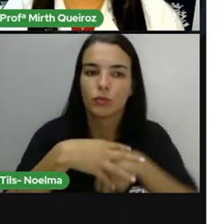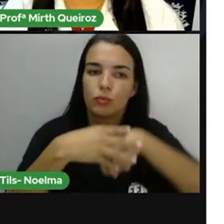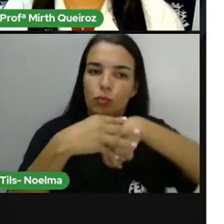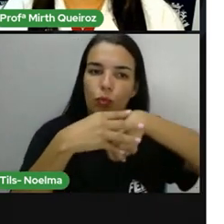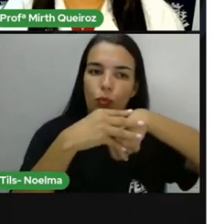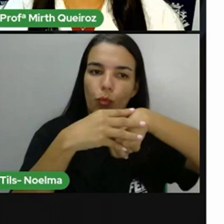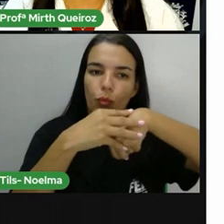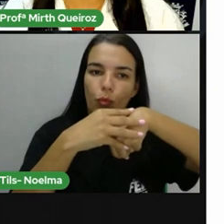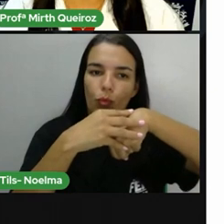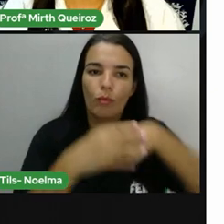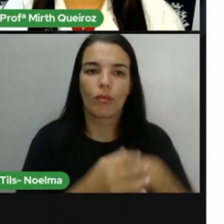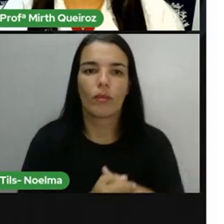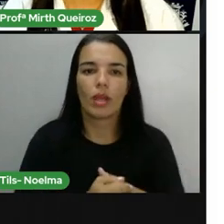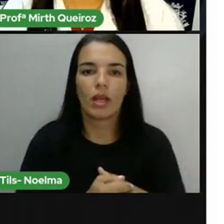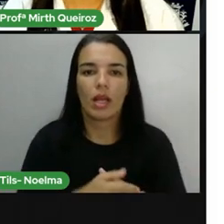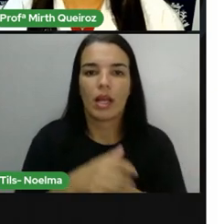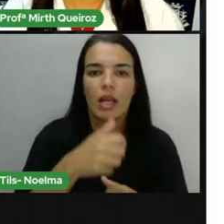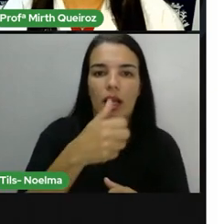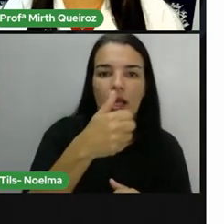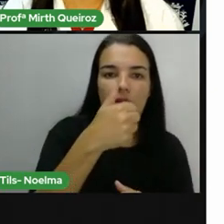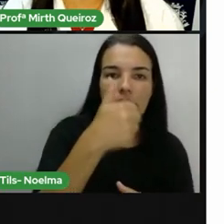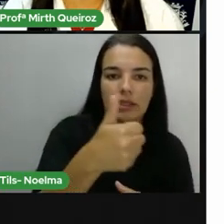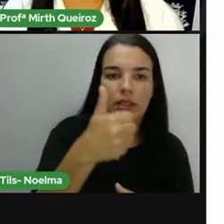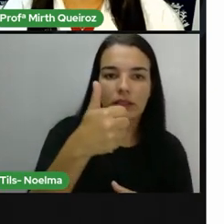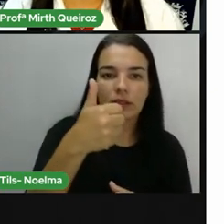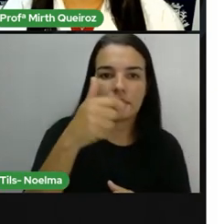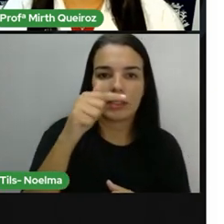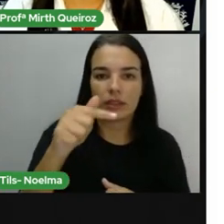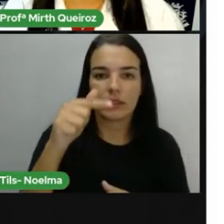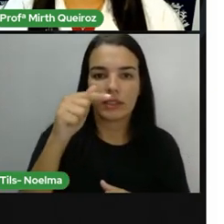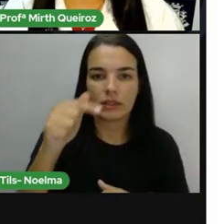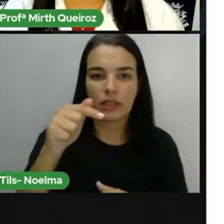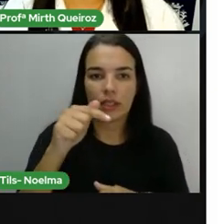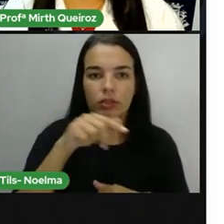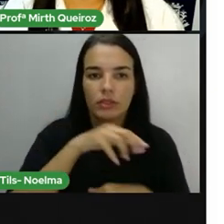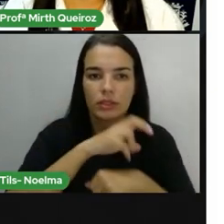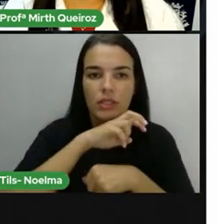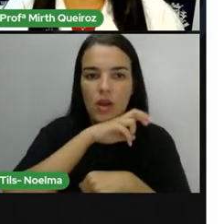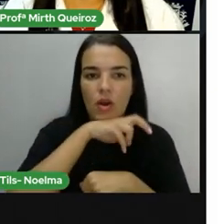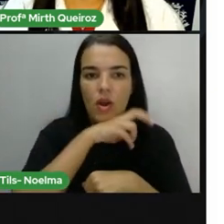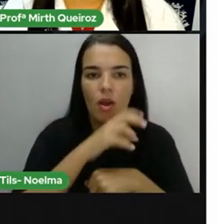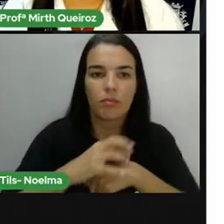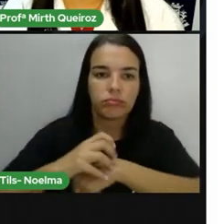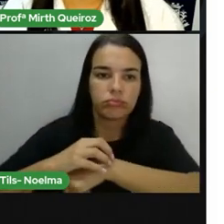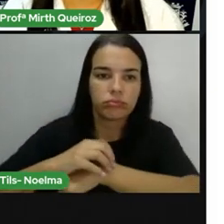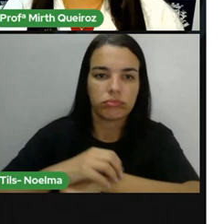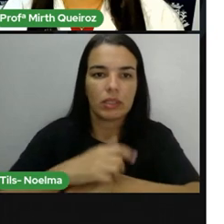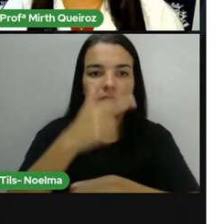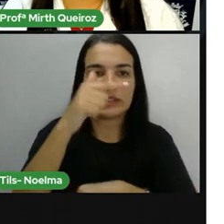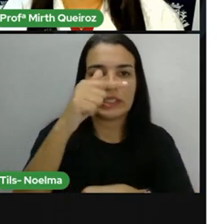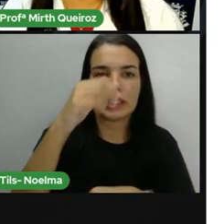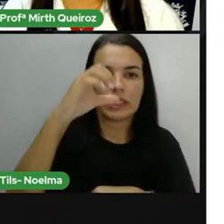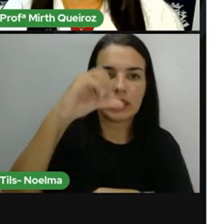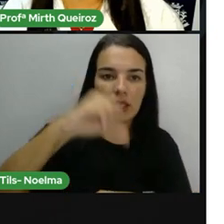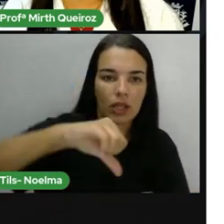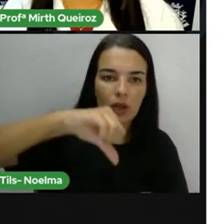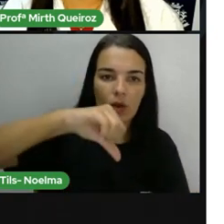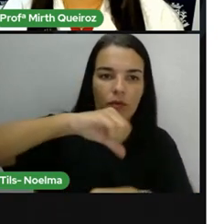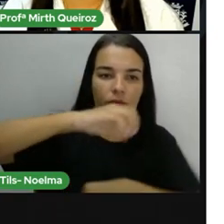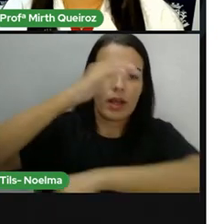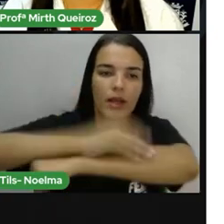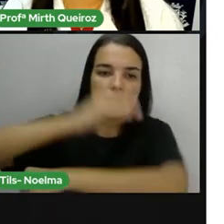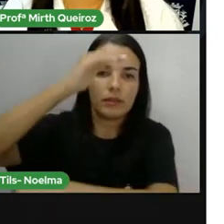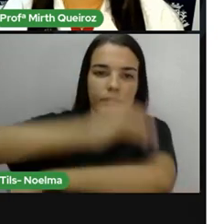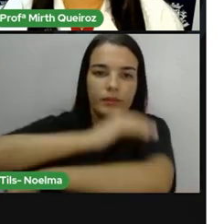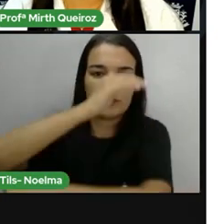177 de répteis, 79 de amphibios, 241 peixes e 221 abelhas. Cerca